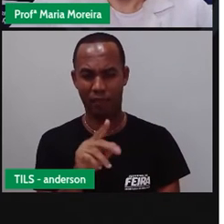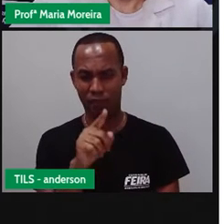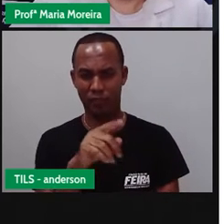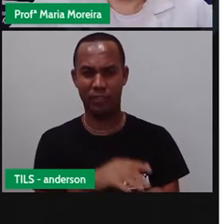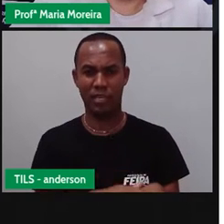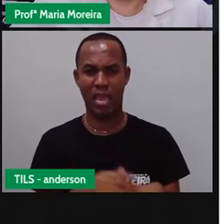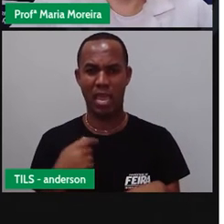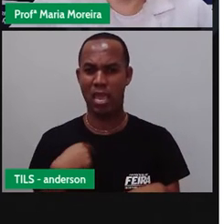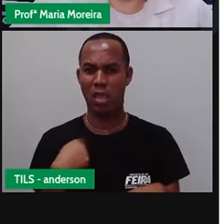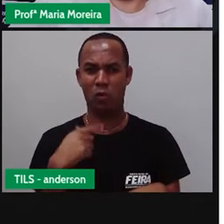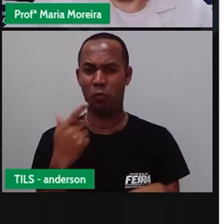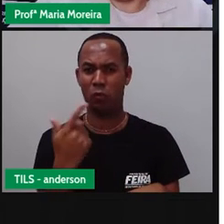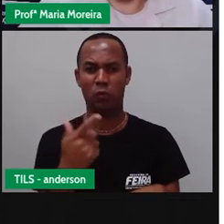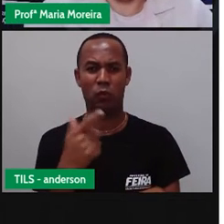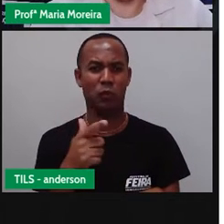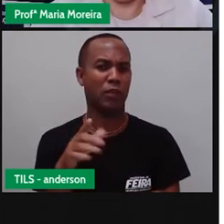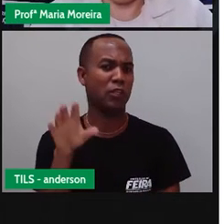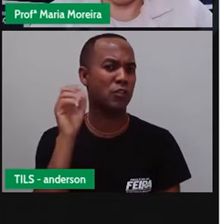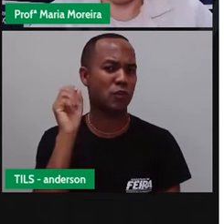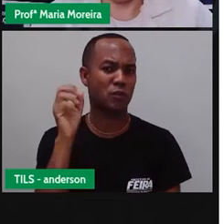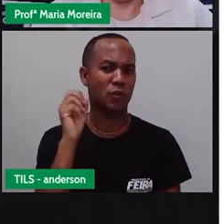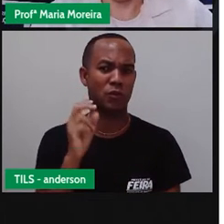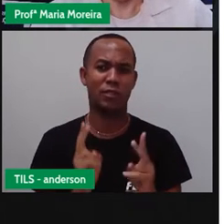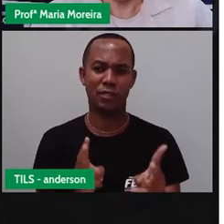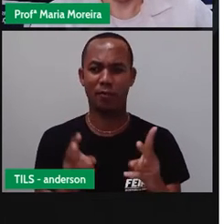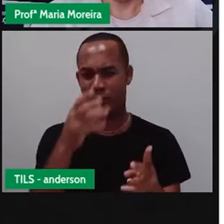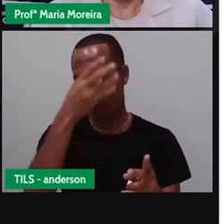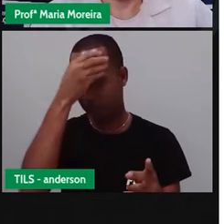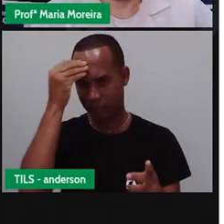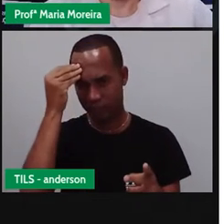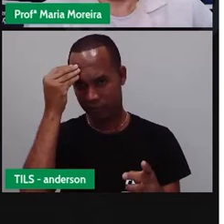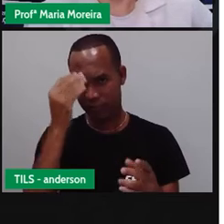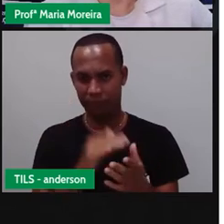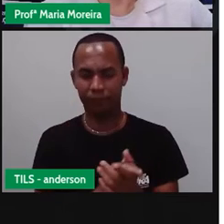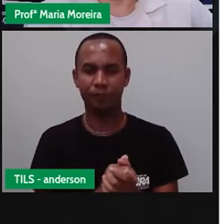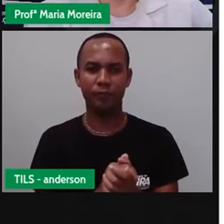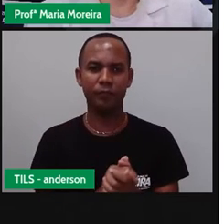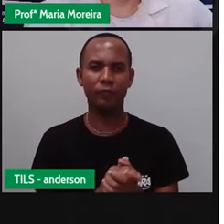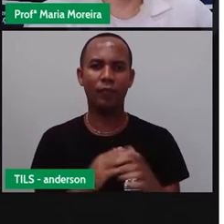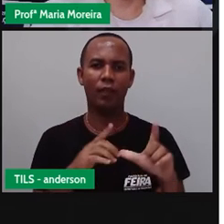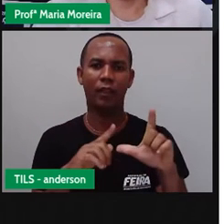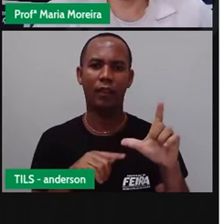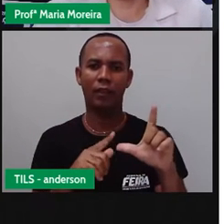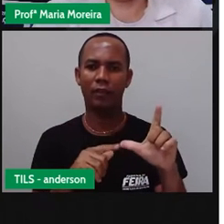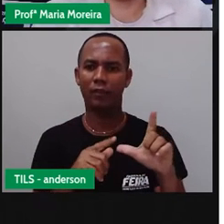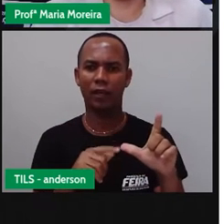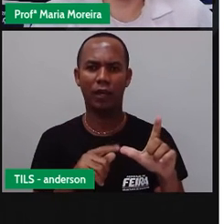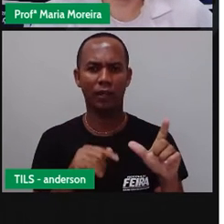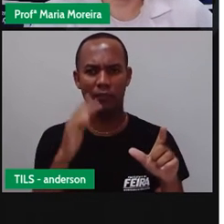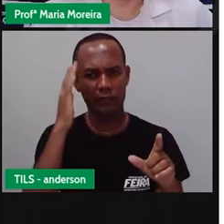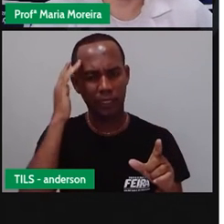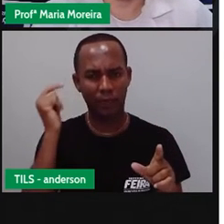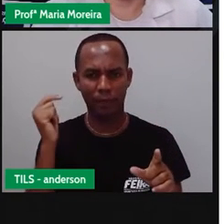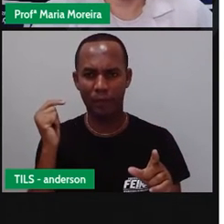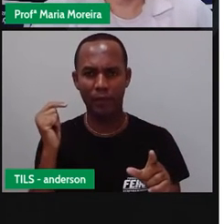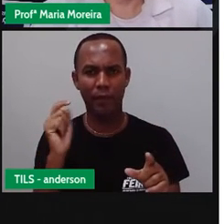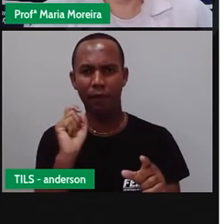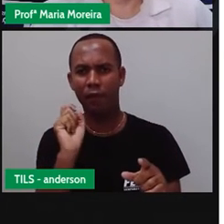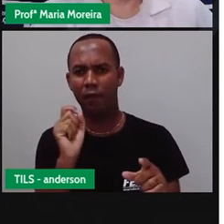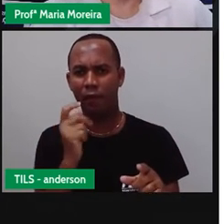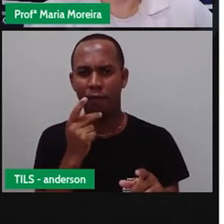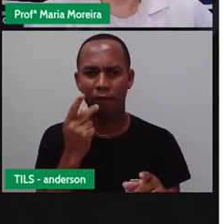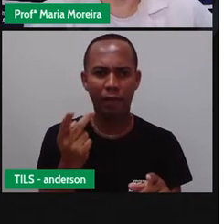som e sou completamente esquecida. As letras não sabiam o que fazer